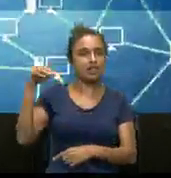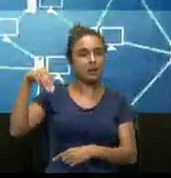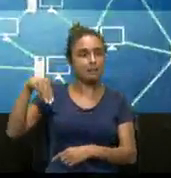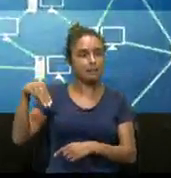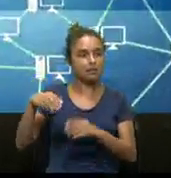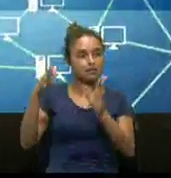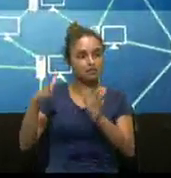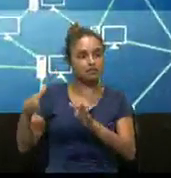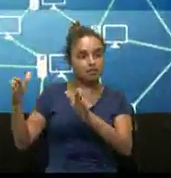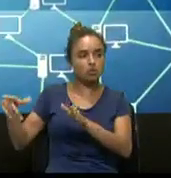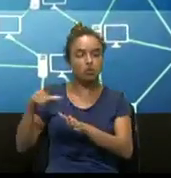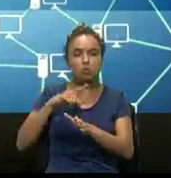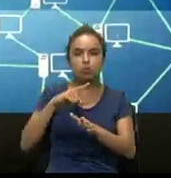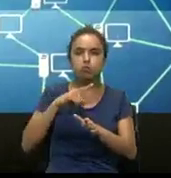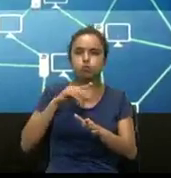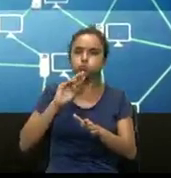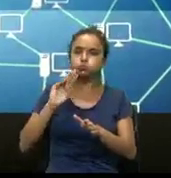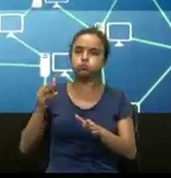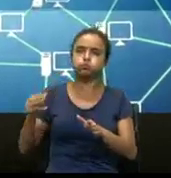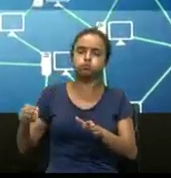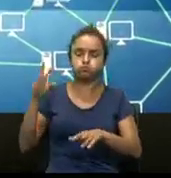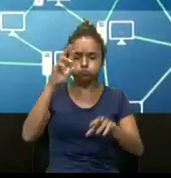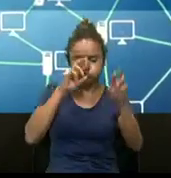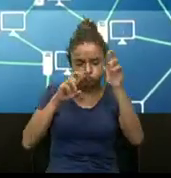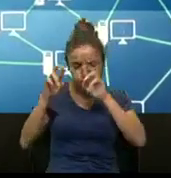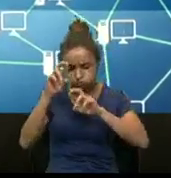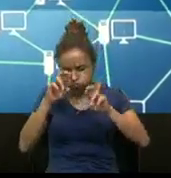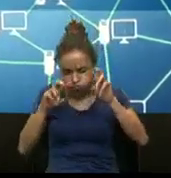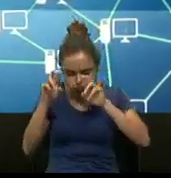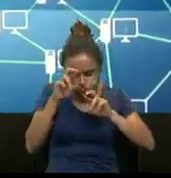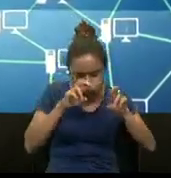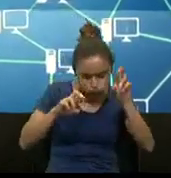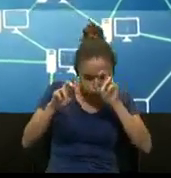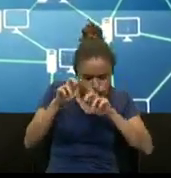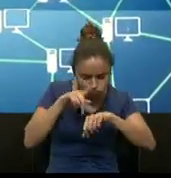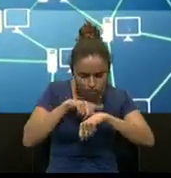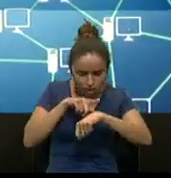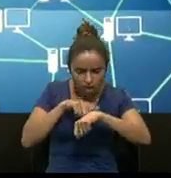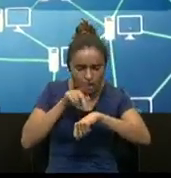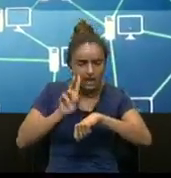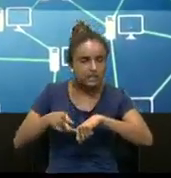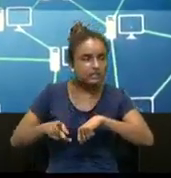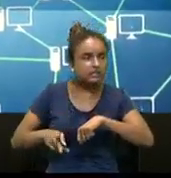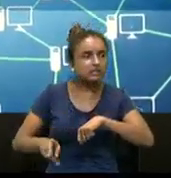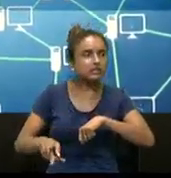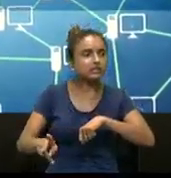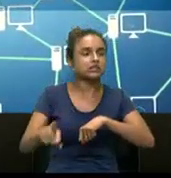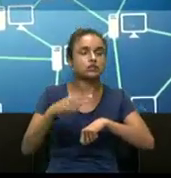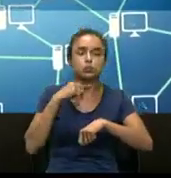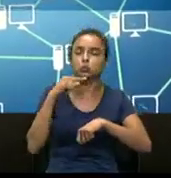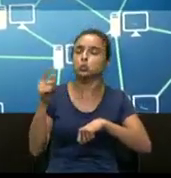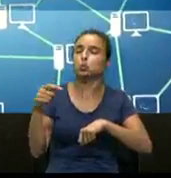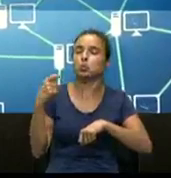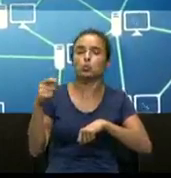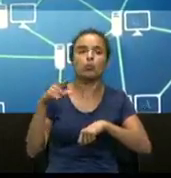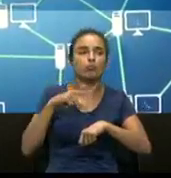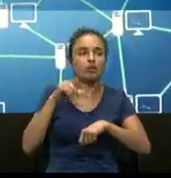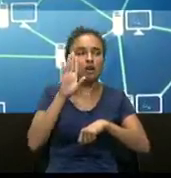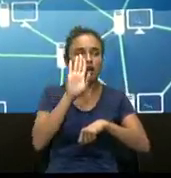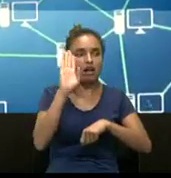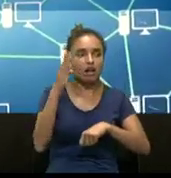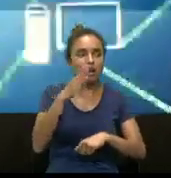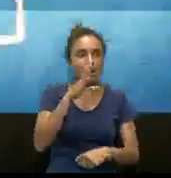Como existem milhões de mineradores verificando as informações o tempo todo, é praticamente impossível falsificar